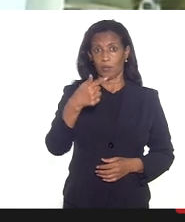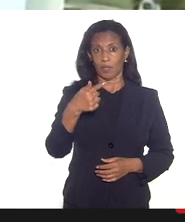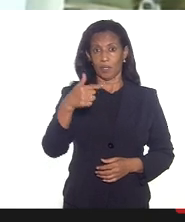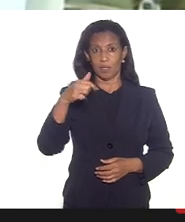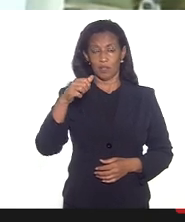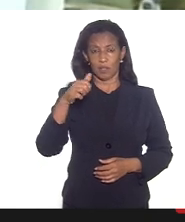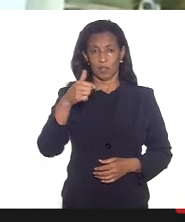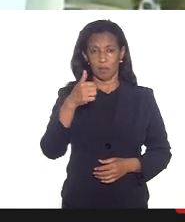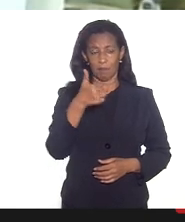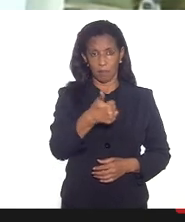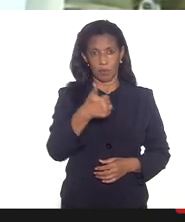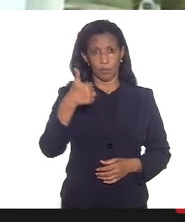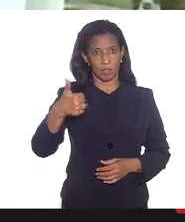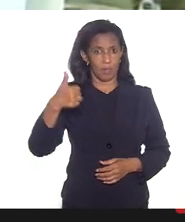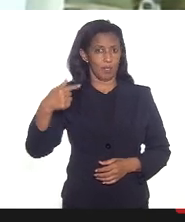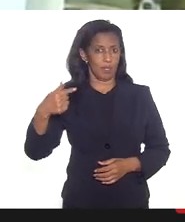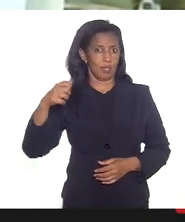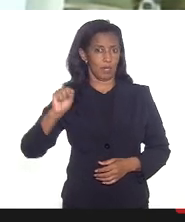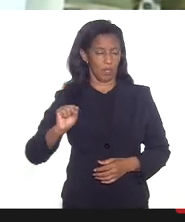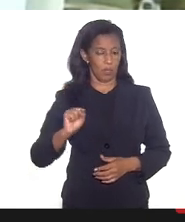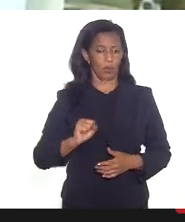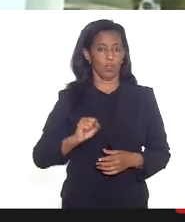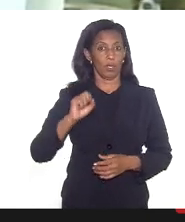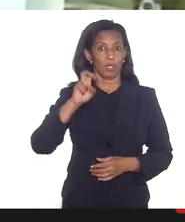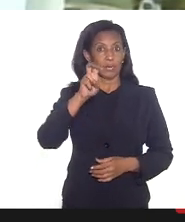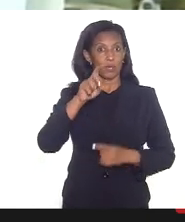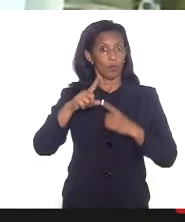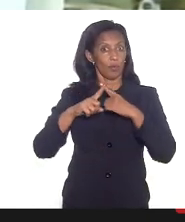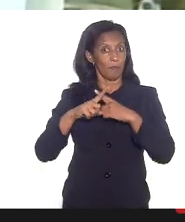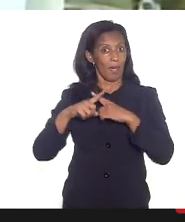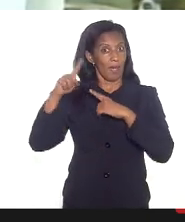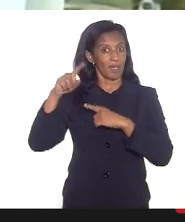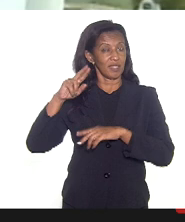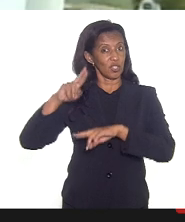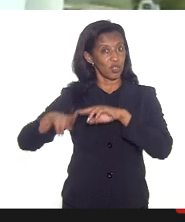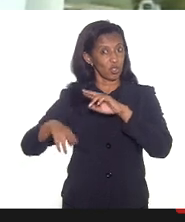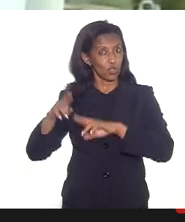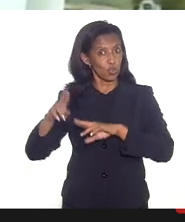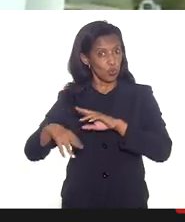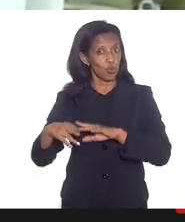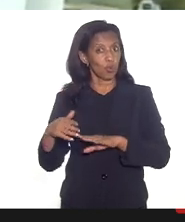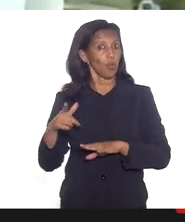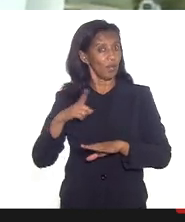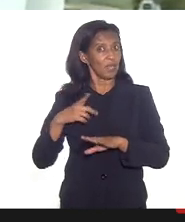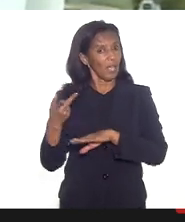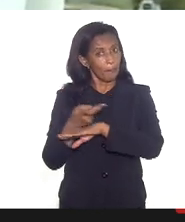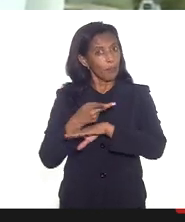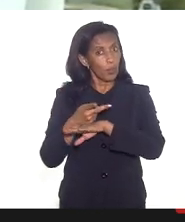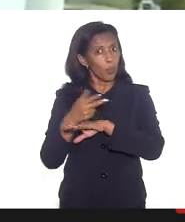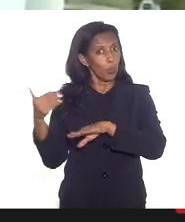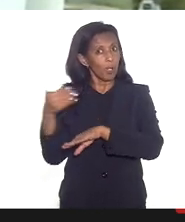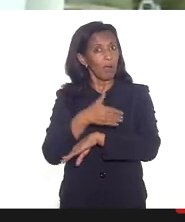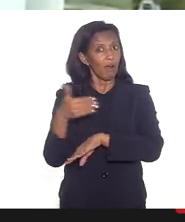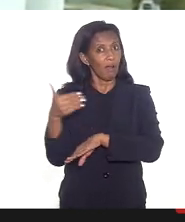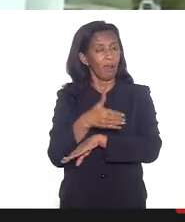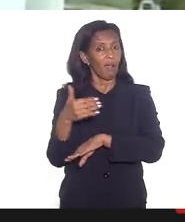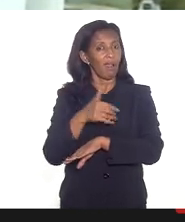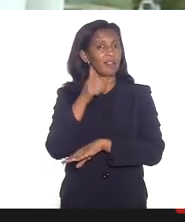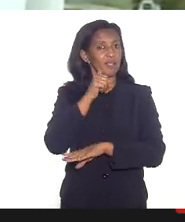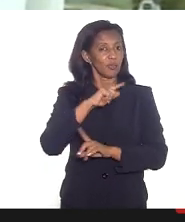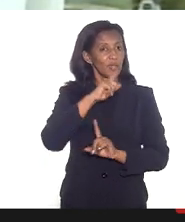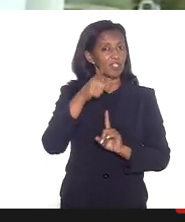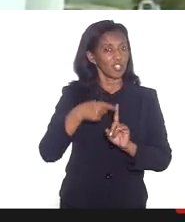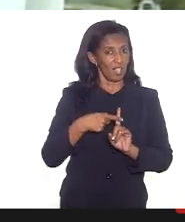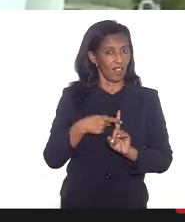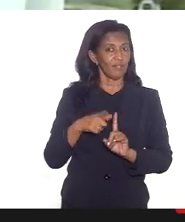10 vezes mais e 5 vezes mais em junho então está tendo uma procura por parte das gestantes